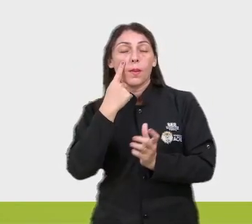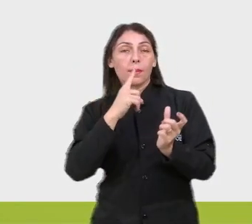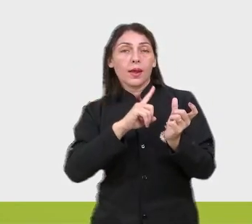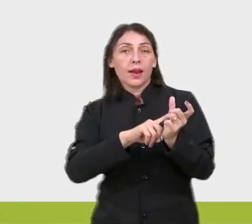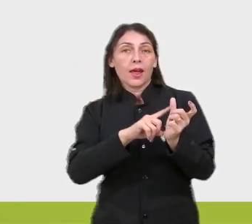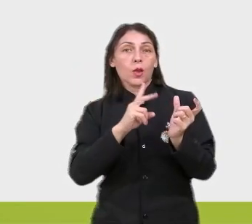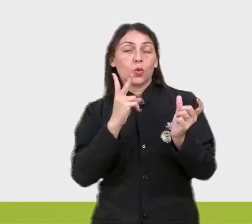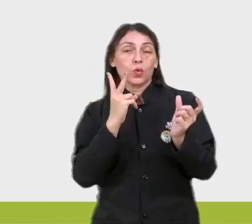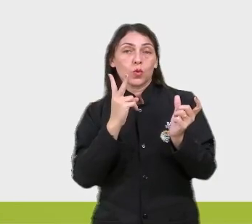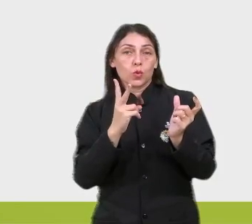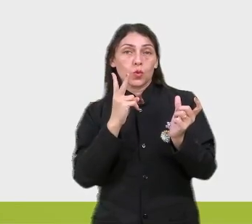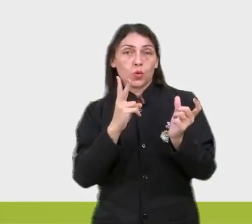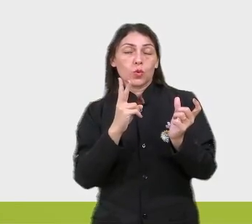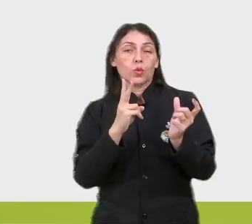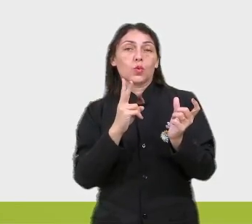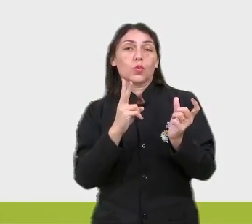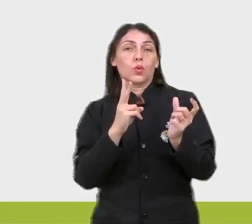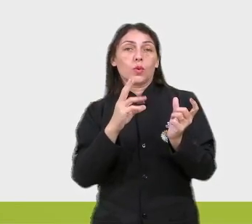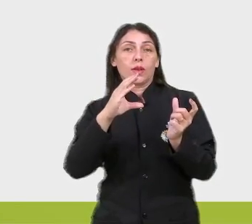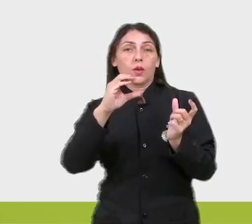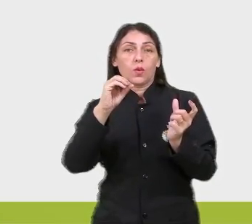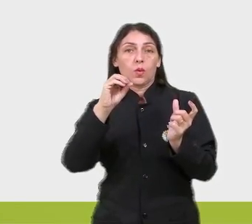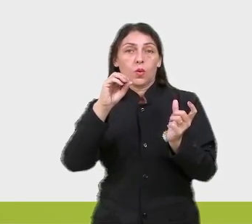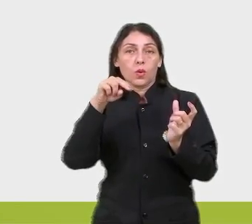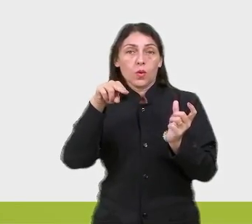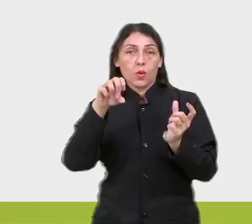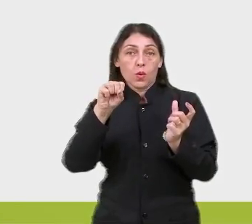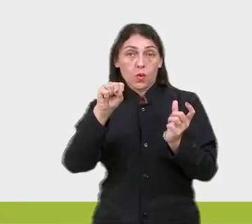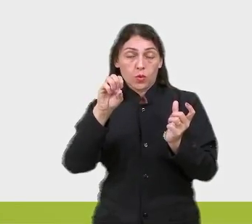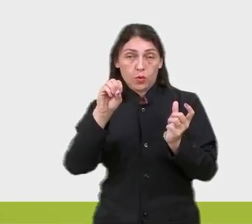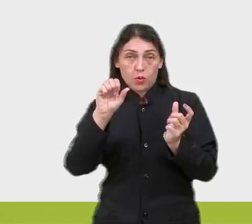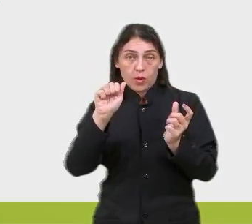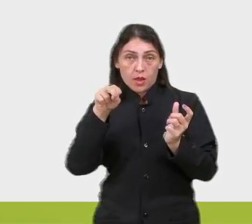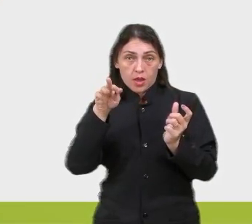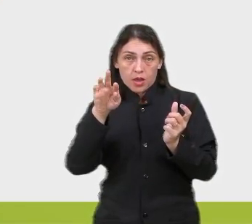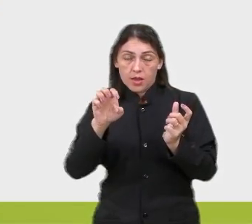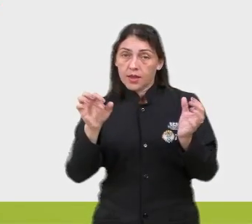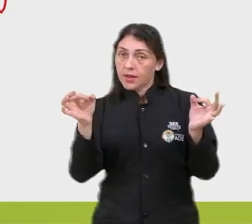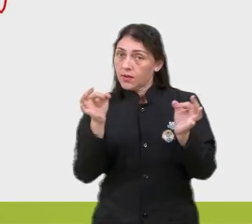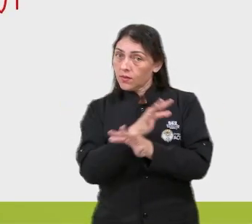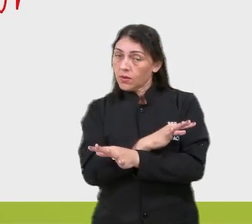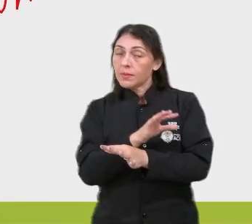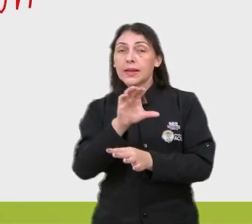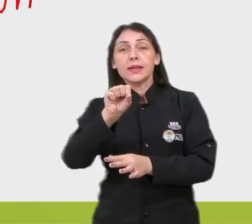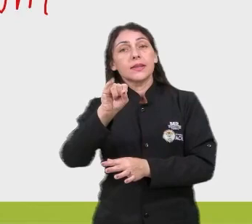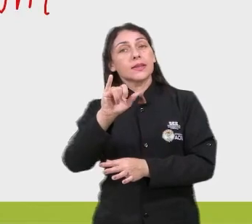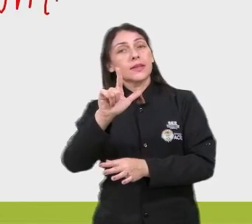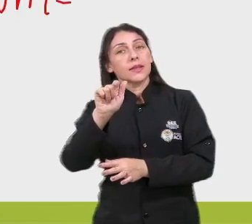duas consoantes, elas não formam sílabas, né? Então, nós temos aqui a palavra